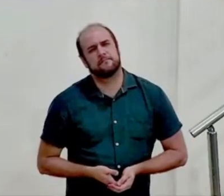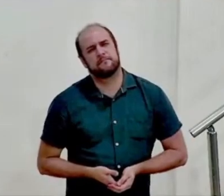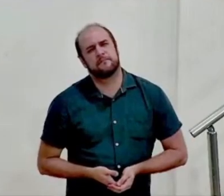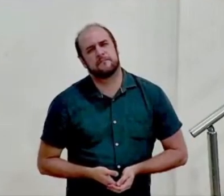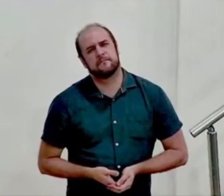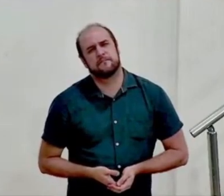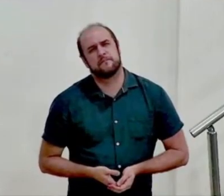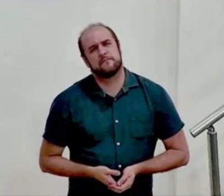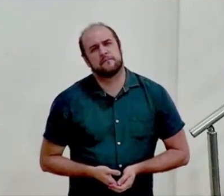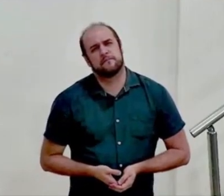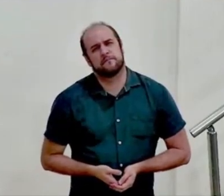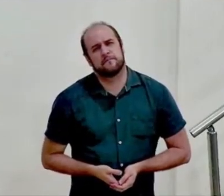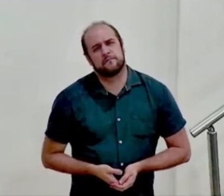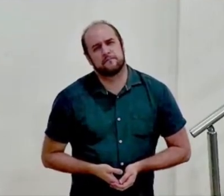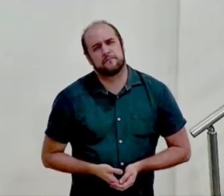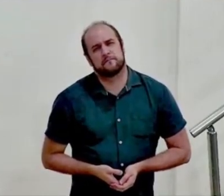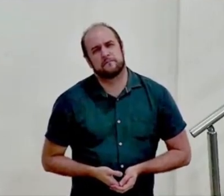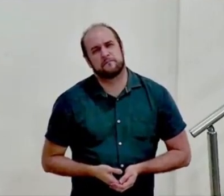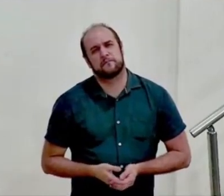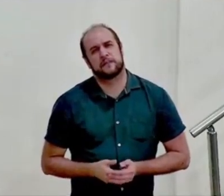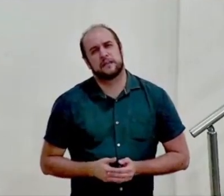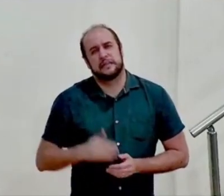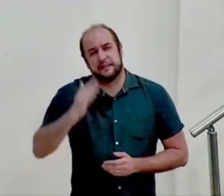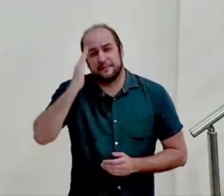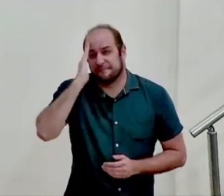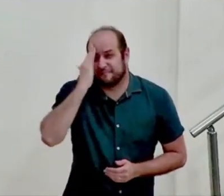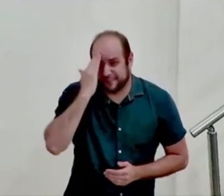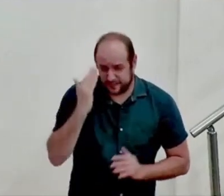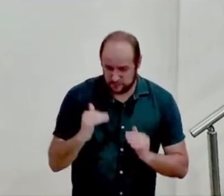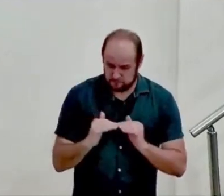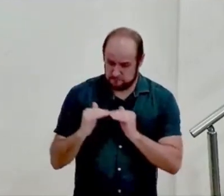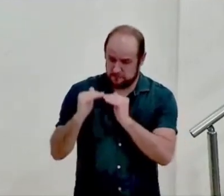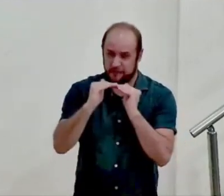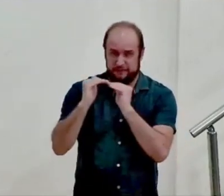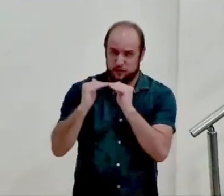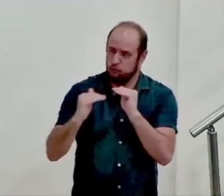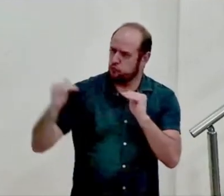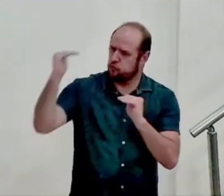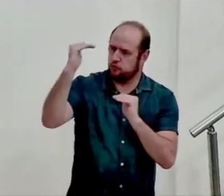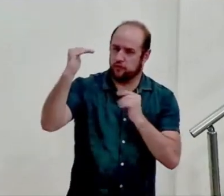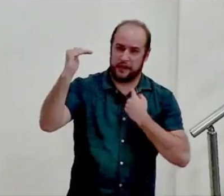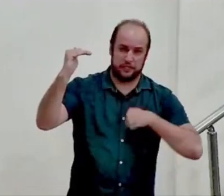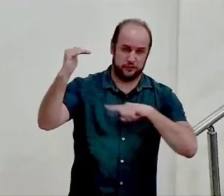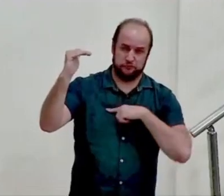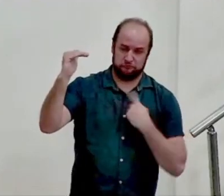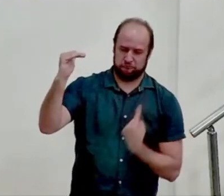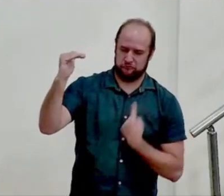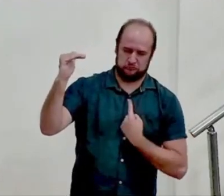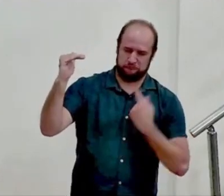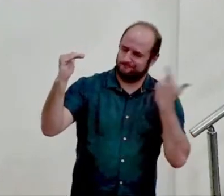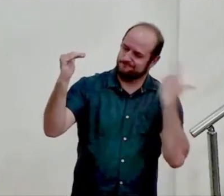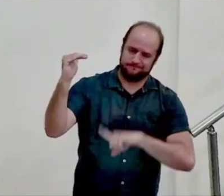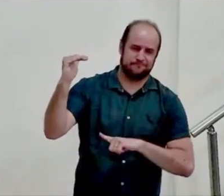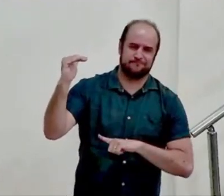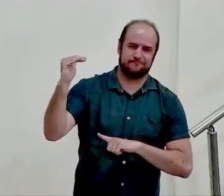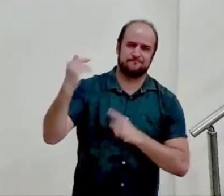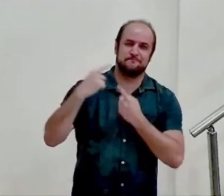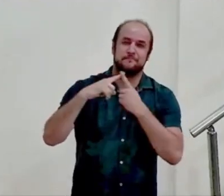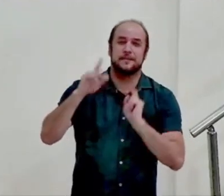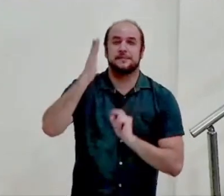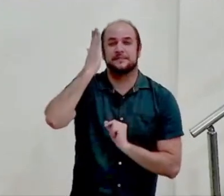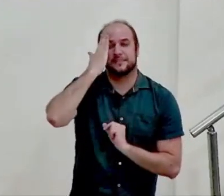para olhar o padrão da escritura e perceber que você não alcança esse padrão mas sabendo que Cristo